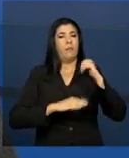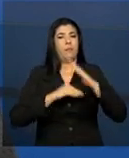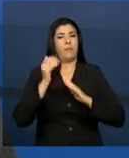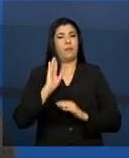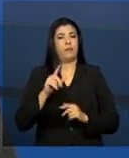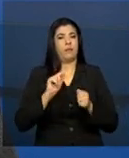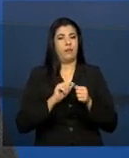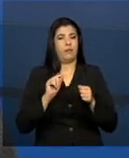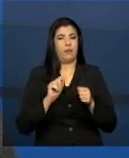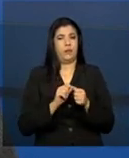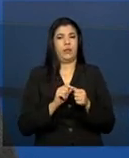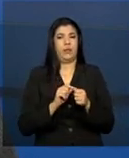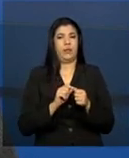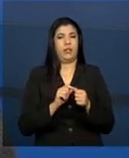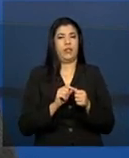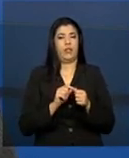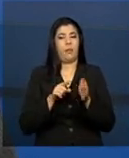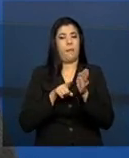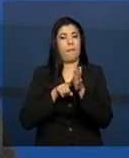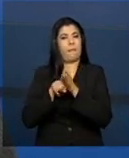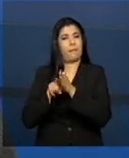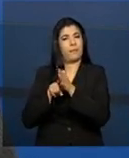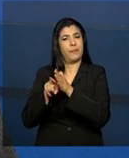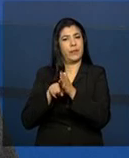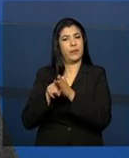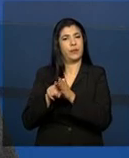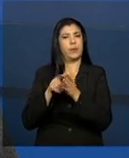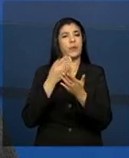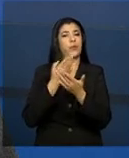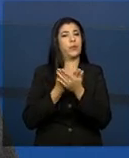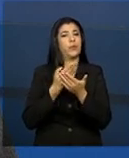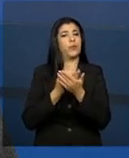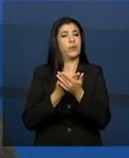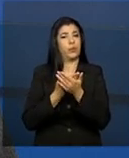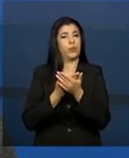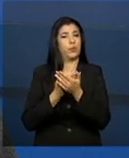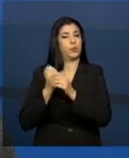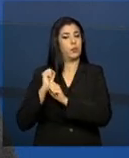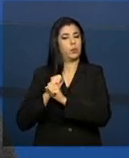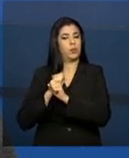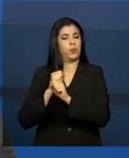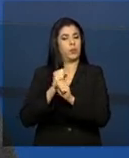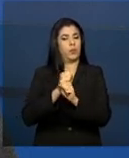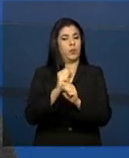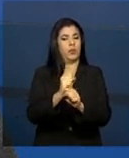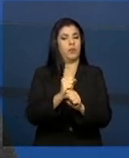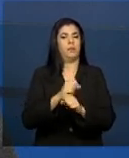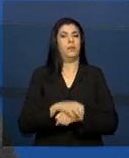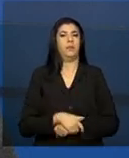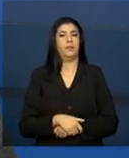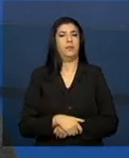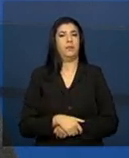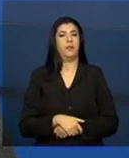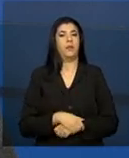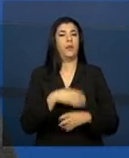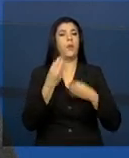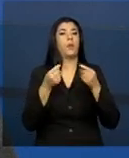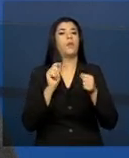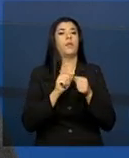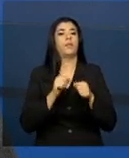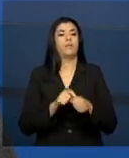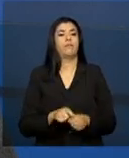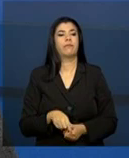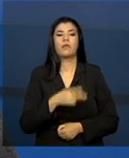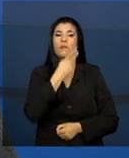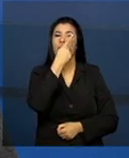de realizar uma pesquisa, um estudo durante este processo, visitando também algumas